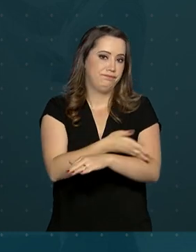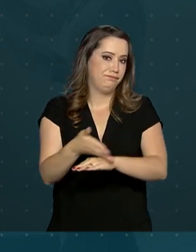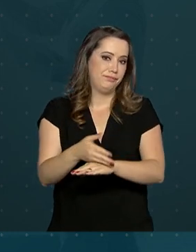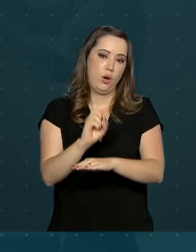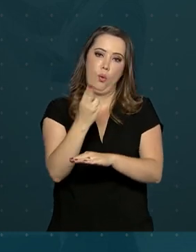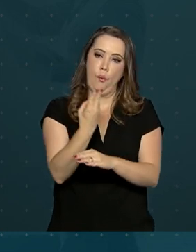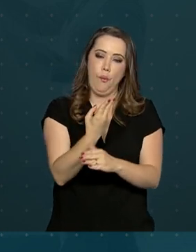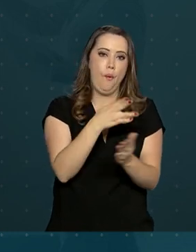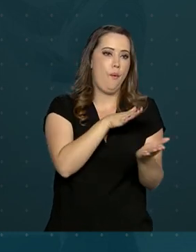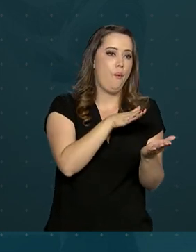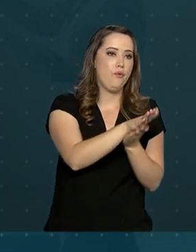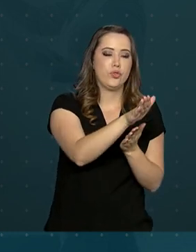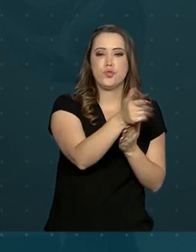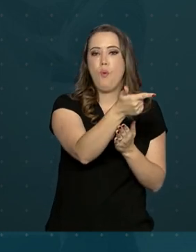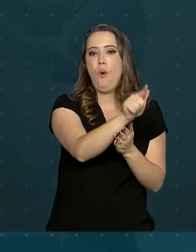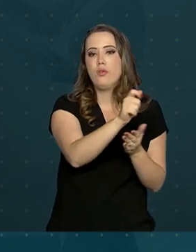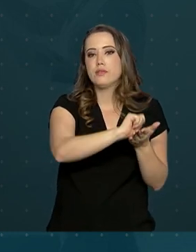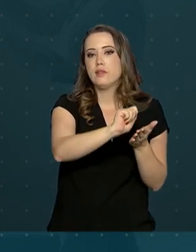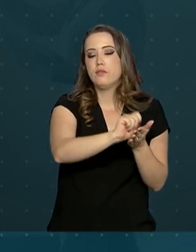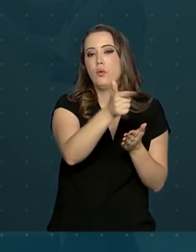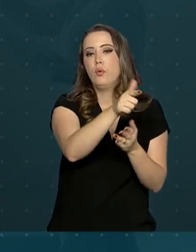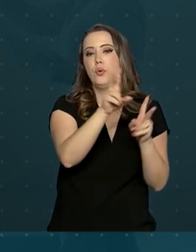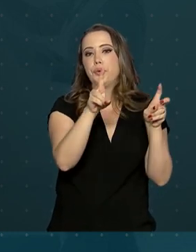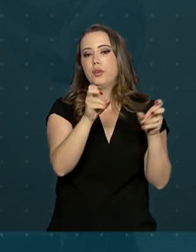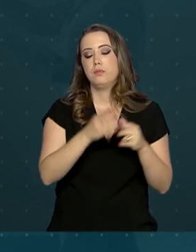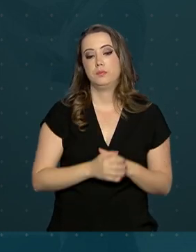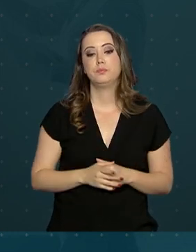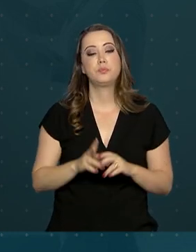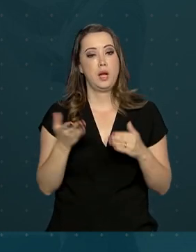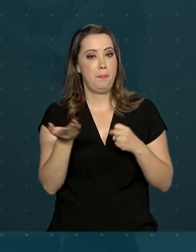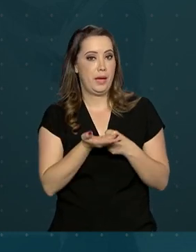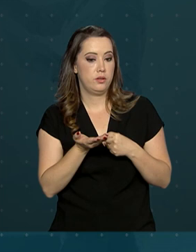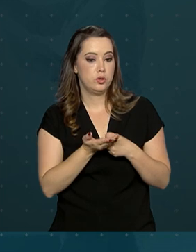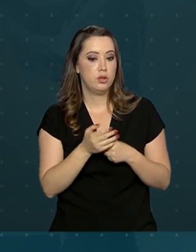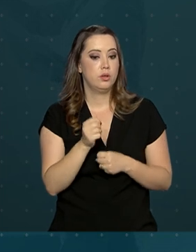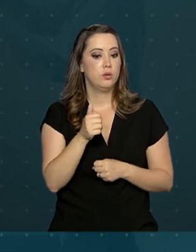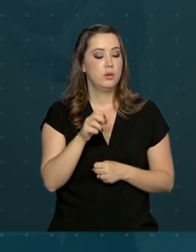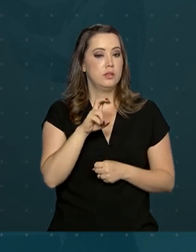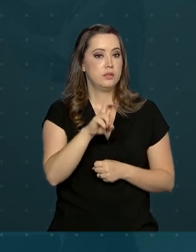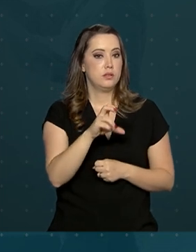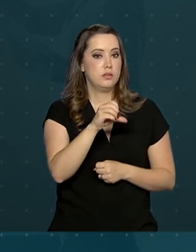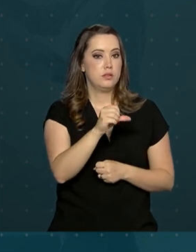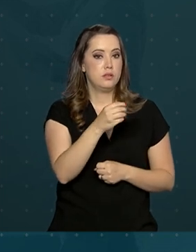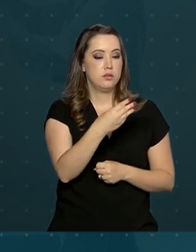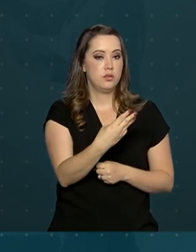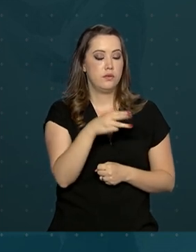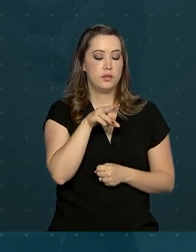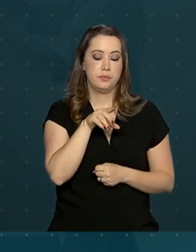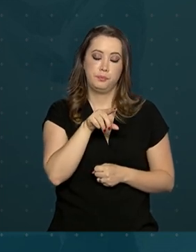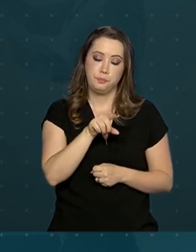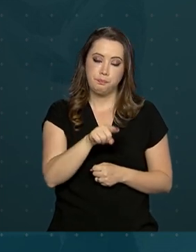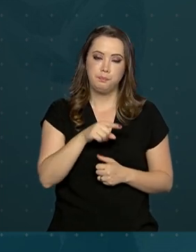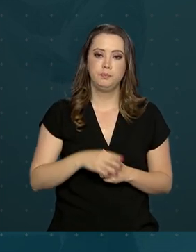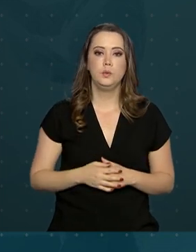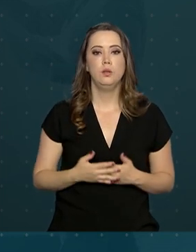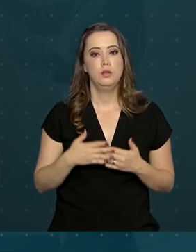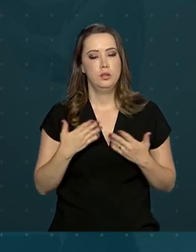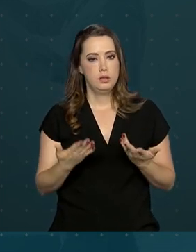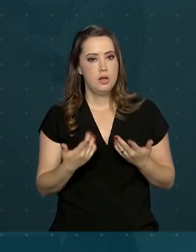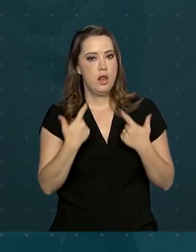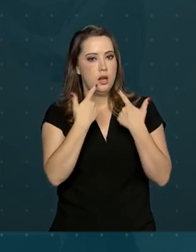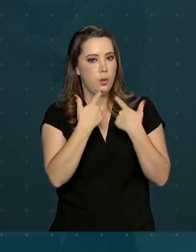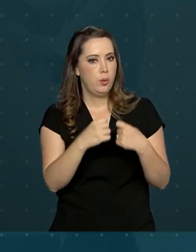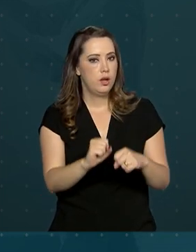fugido do tema proposto. A nota média da redação foi de quase 593 pontos. Na prova de